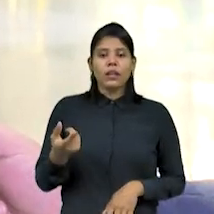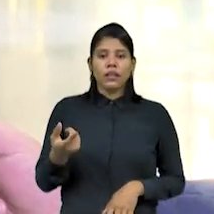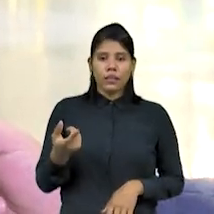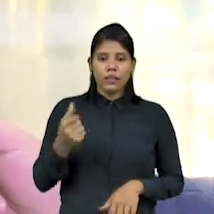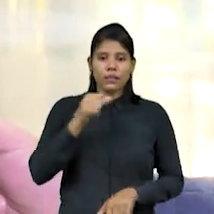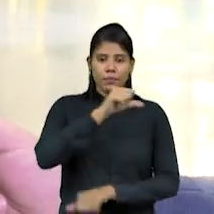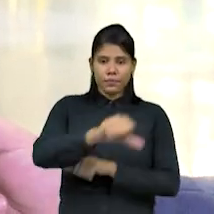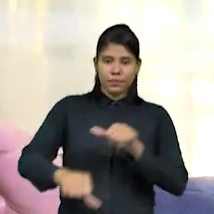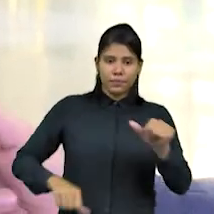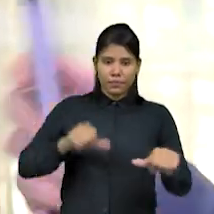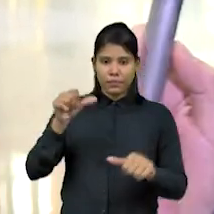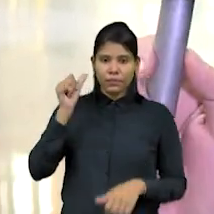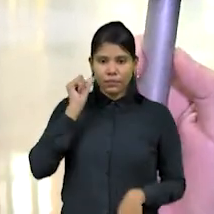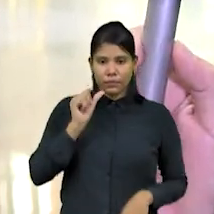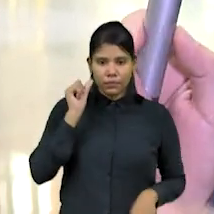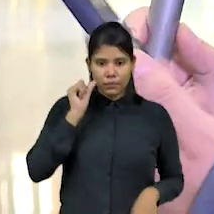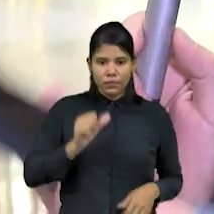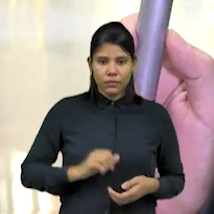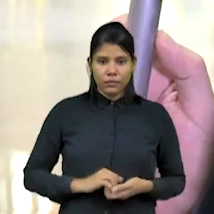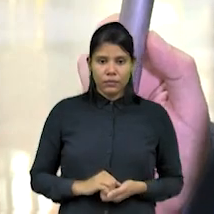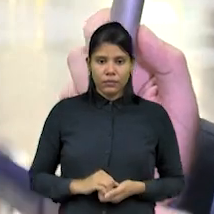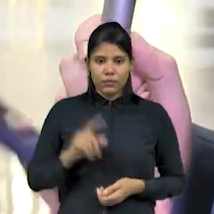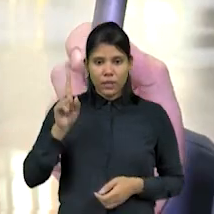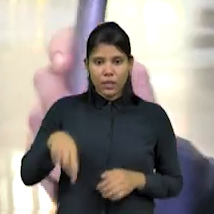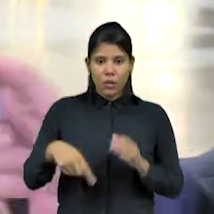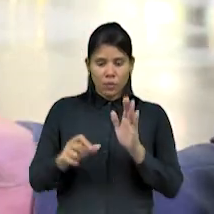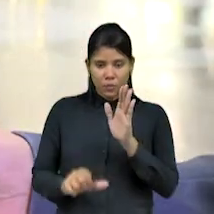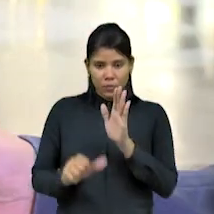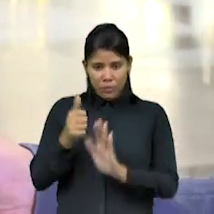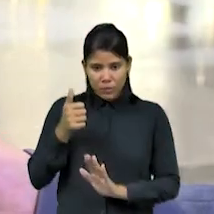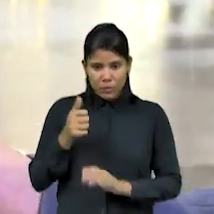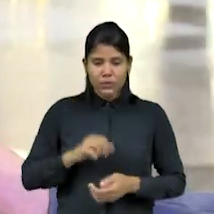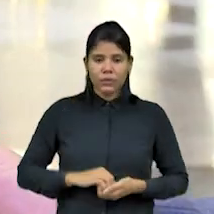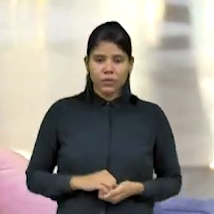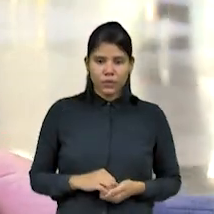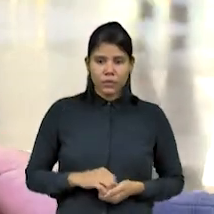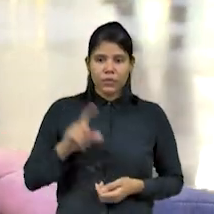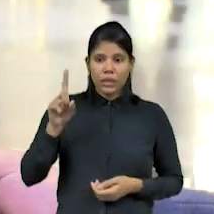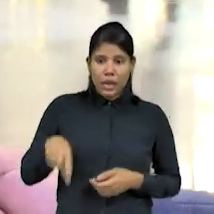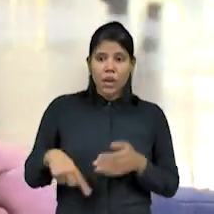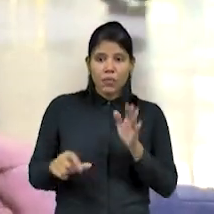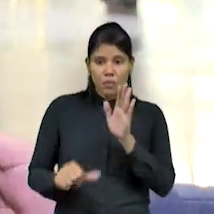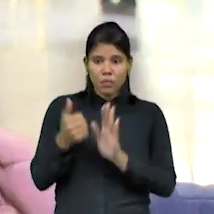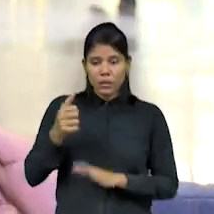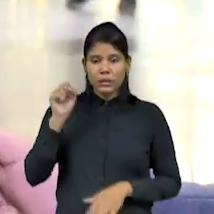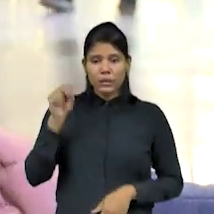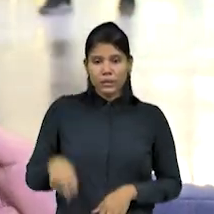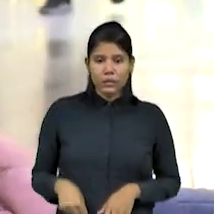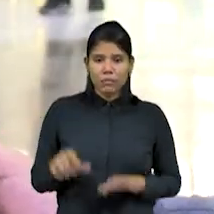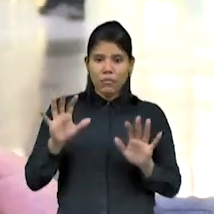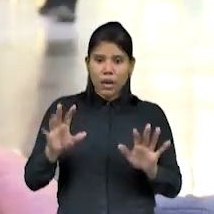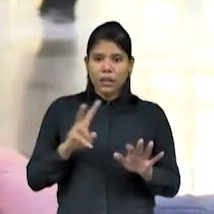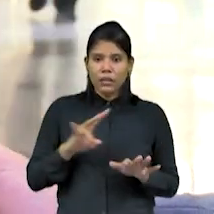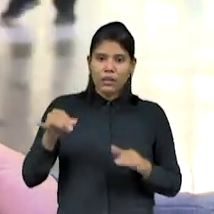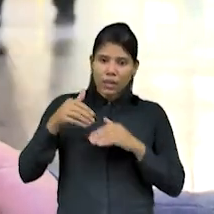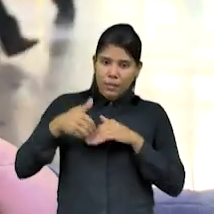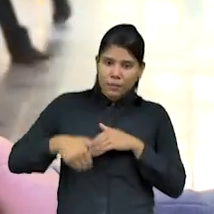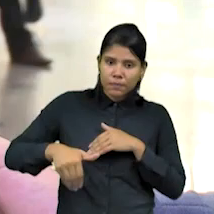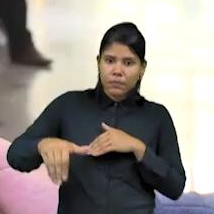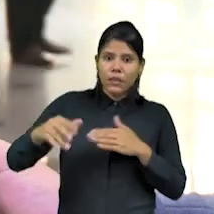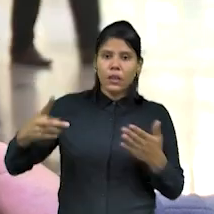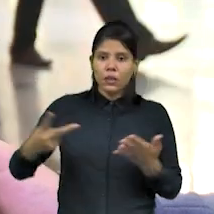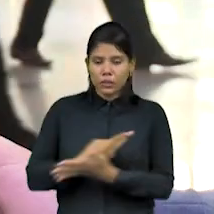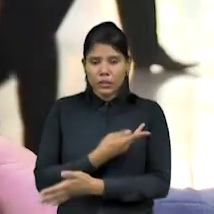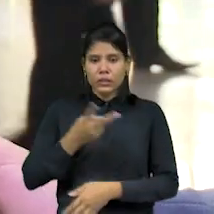independência financeira dessas mulheres. Esse é o primeiro de muitos que virão? É o primeiro e, se Deus quiser, vai ficar acontecendo, né?